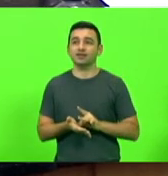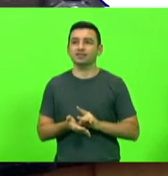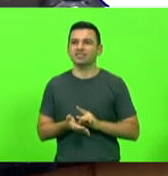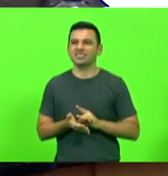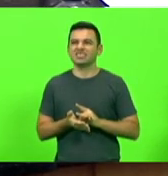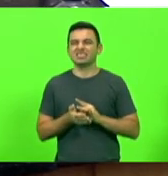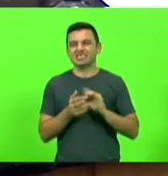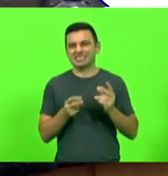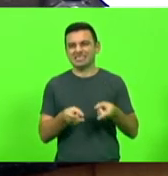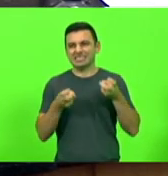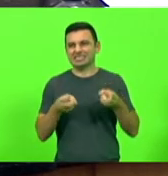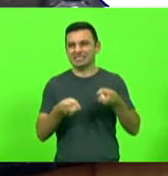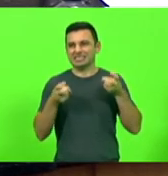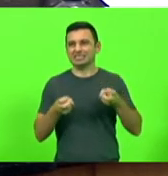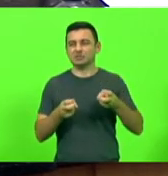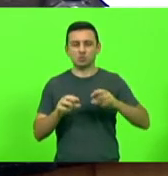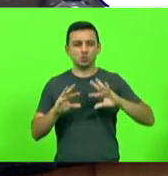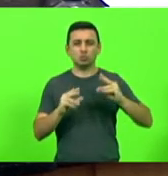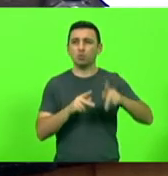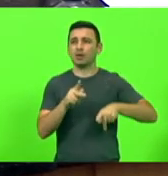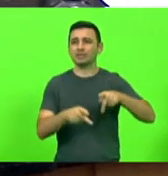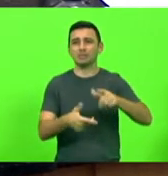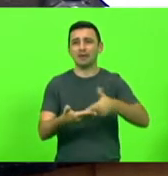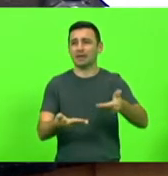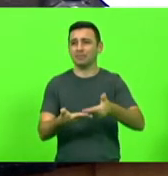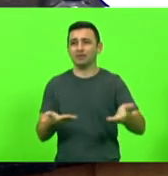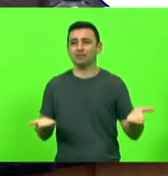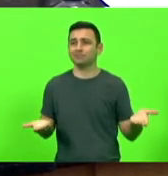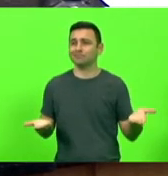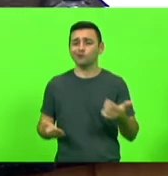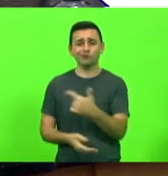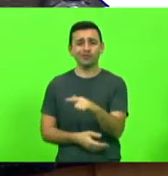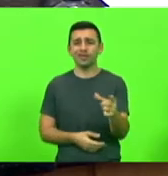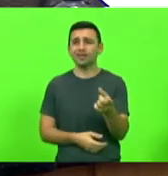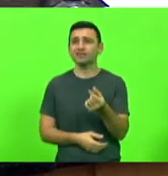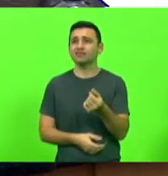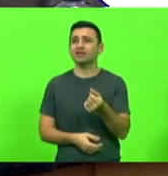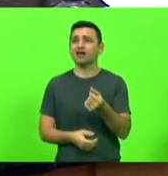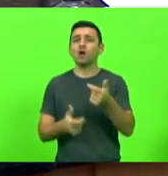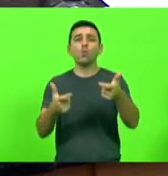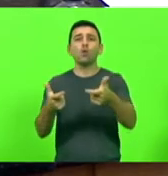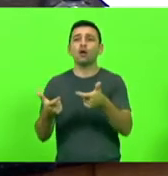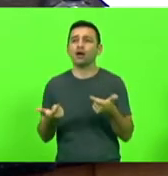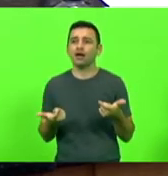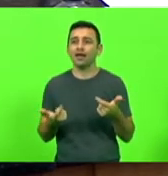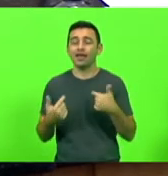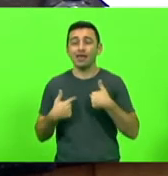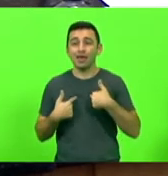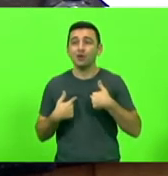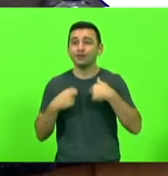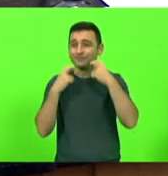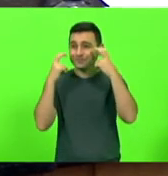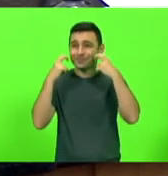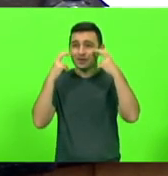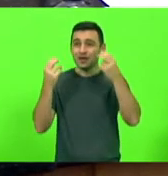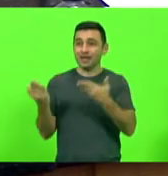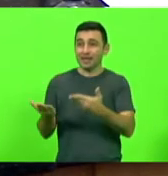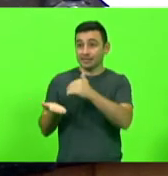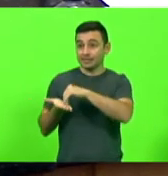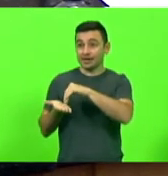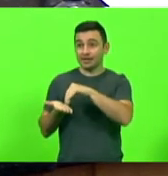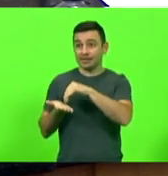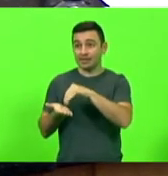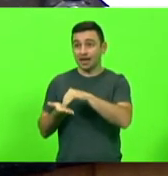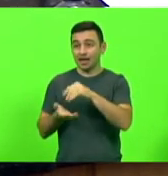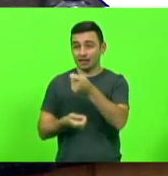catarinense como nunca. Senhores, não há outra fonte de receita. Eu acho até muito constrangedor quando eu vejo um secretário da Fazenda